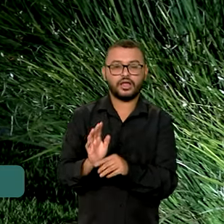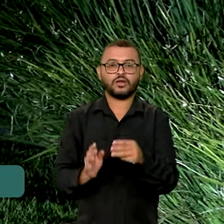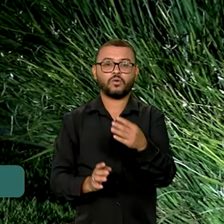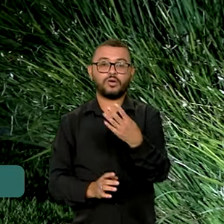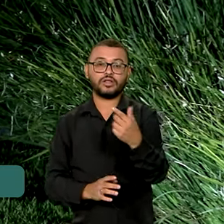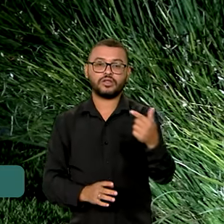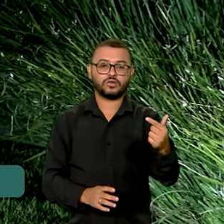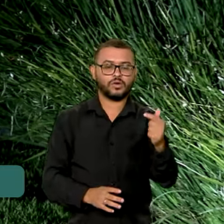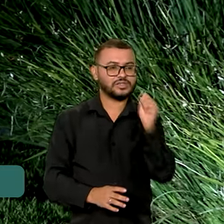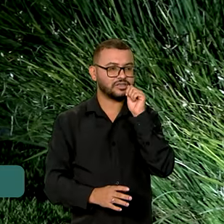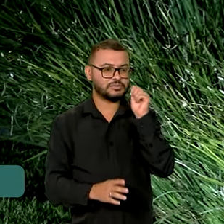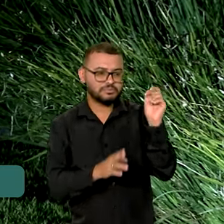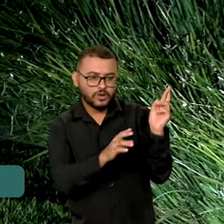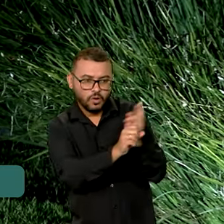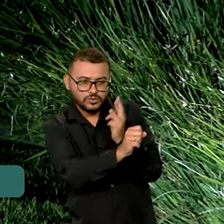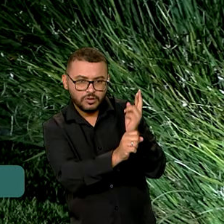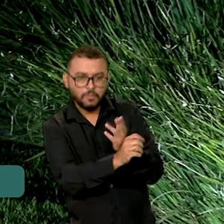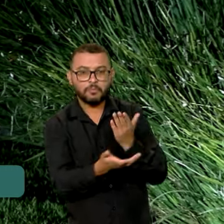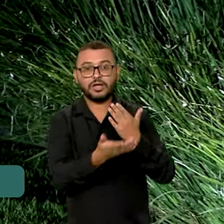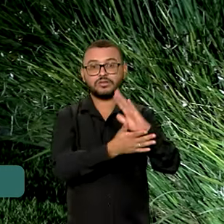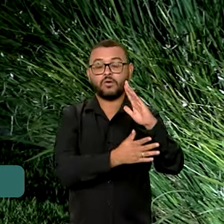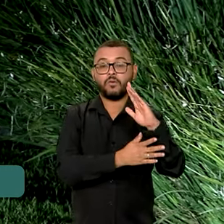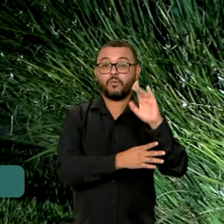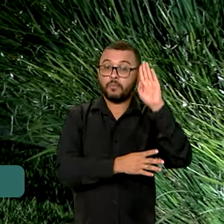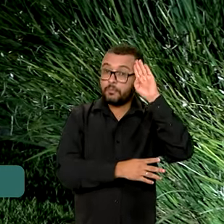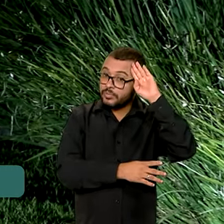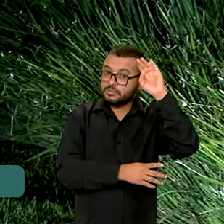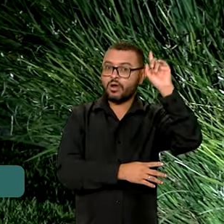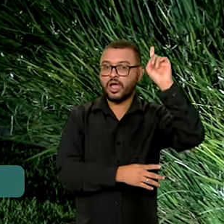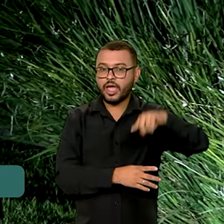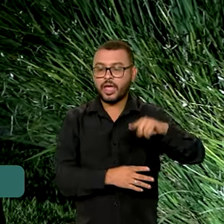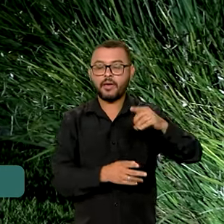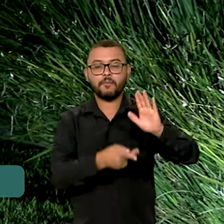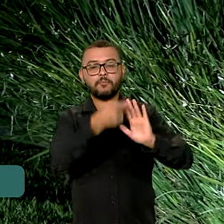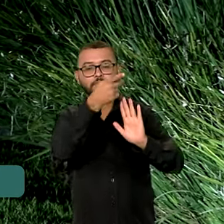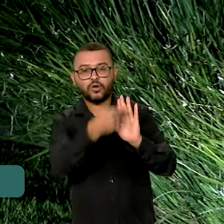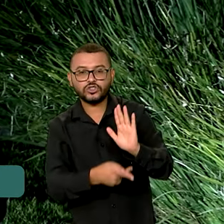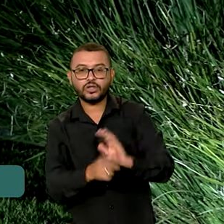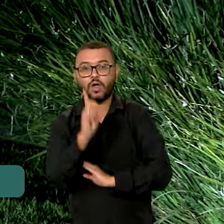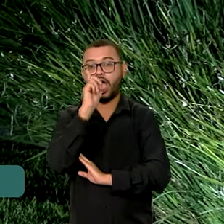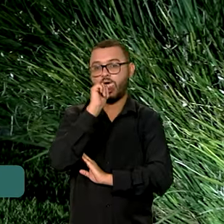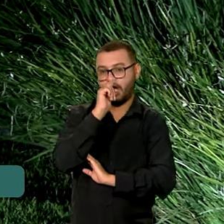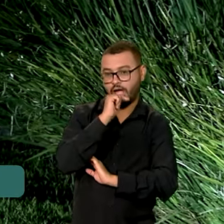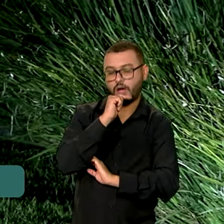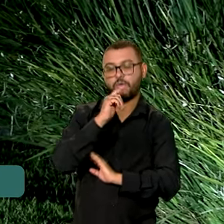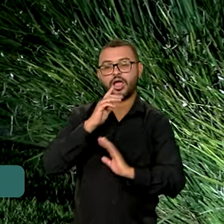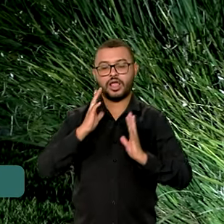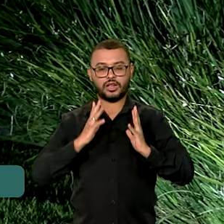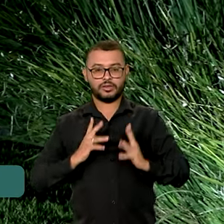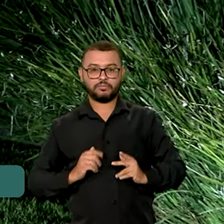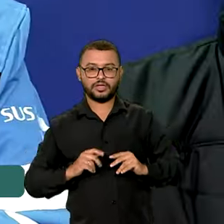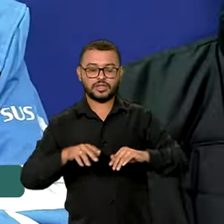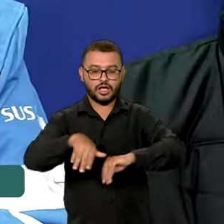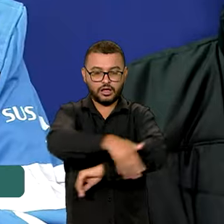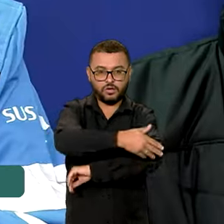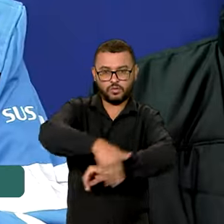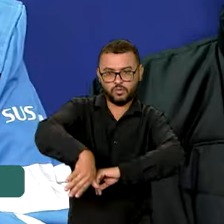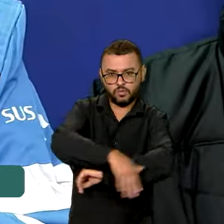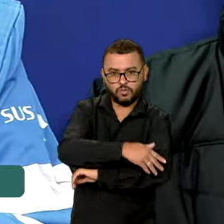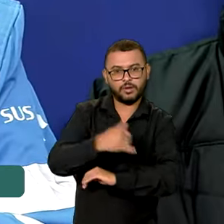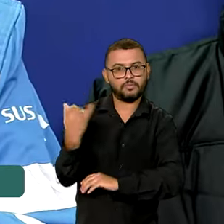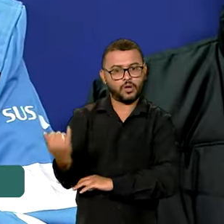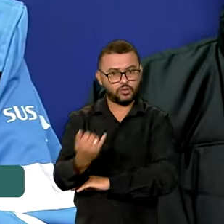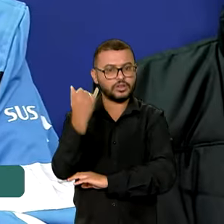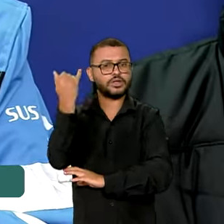reconstrução aprovados, a prioridade está sendo dada aos projetos de água e limpeza pública. Para a gente é